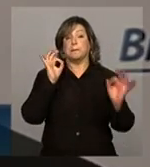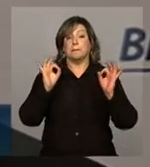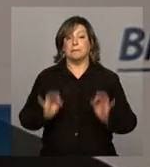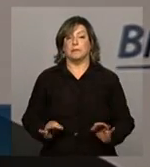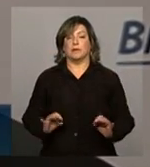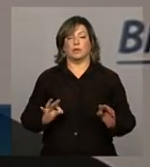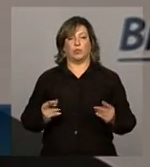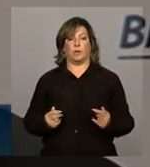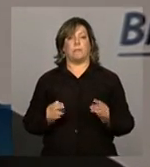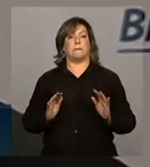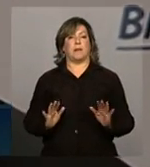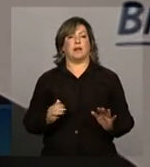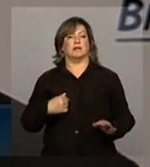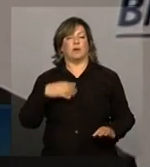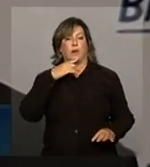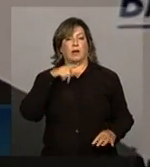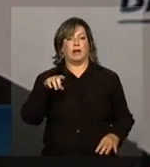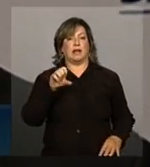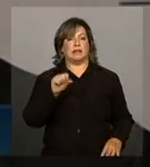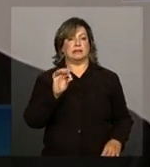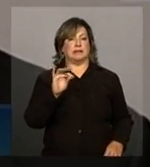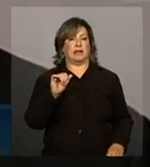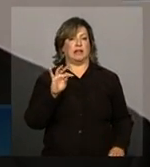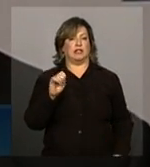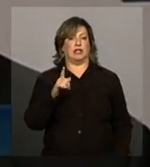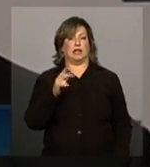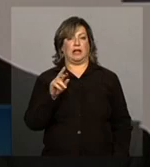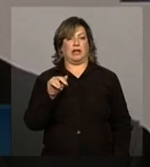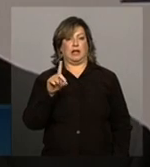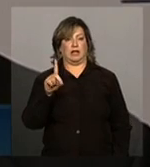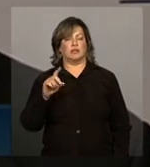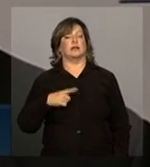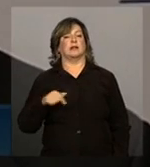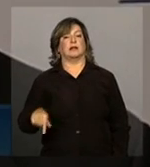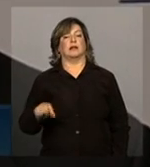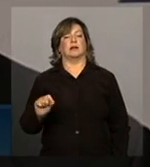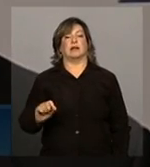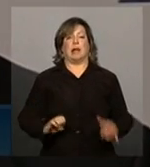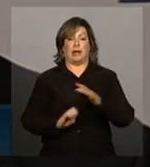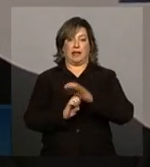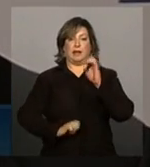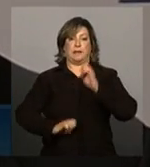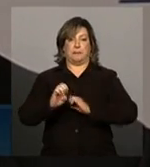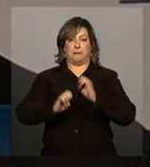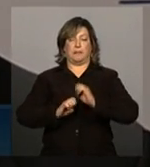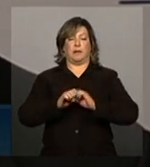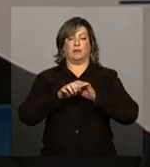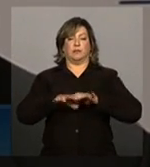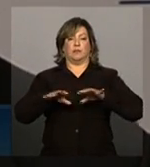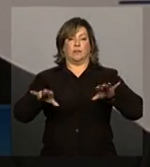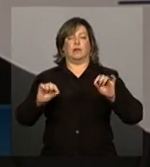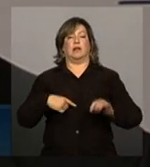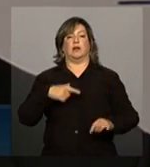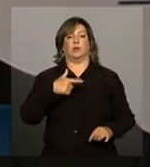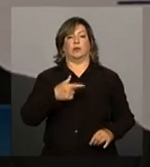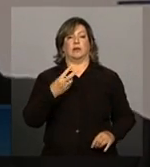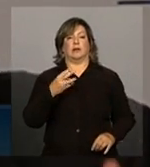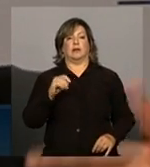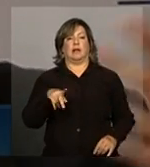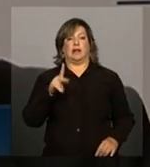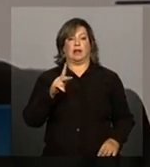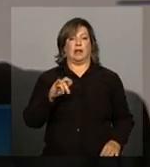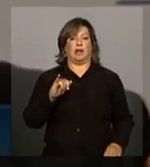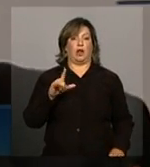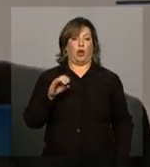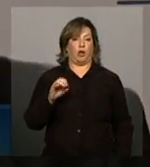mas eu acho que a State Grid hoje das empresas de transmissão, quer dizer, as empresas que operam 230 quilovolts